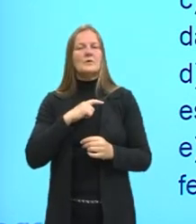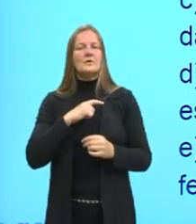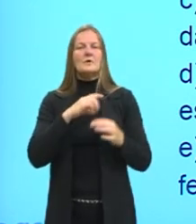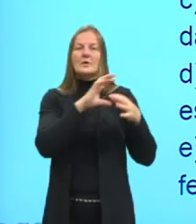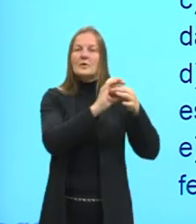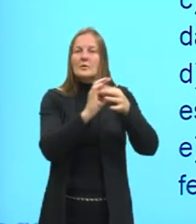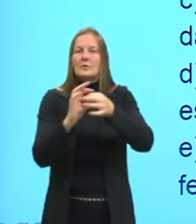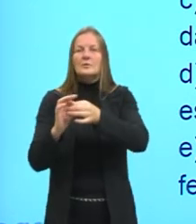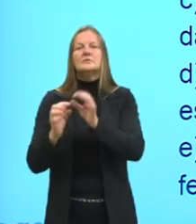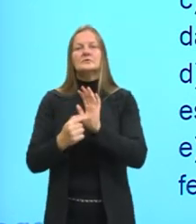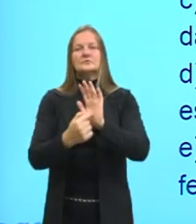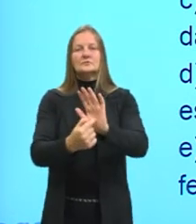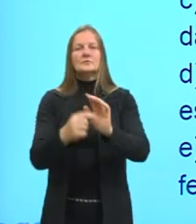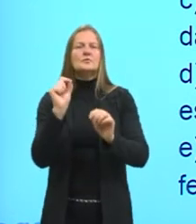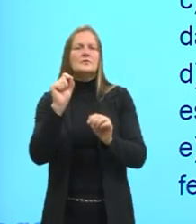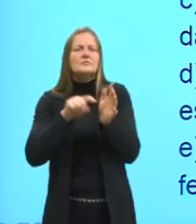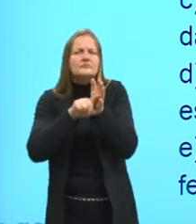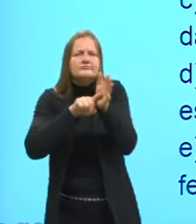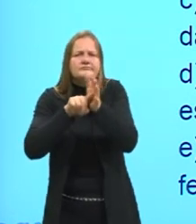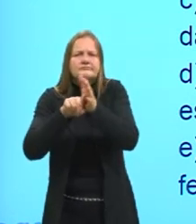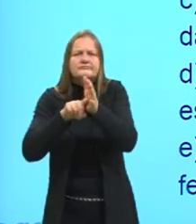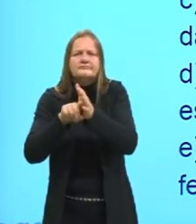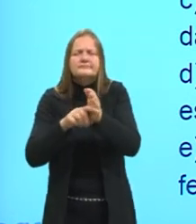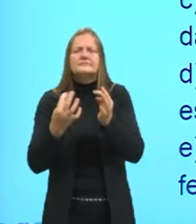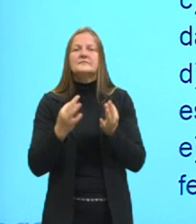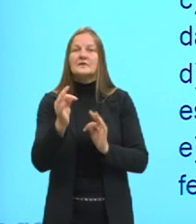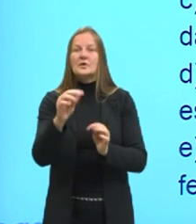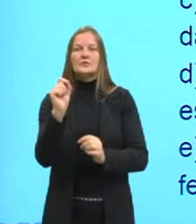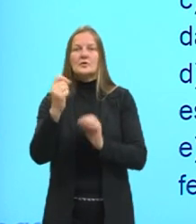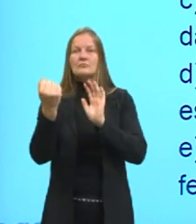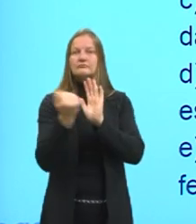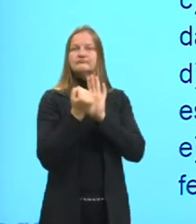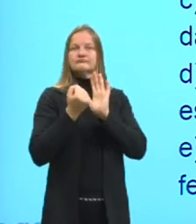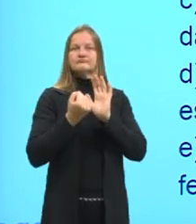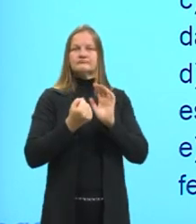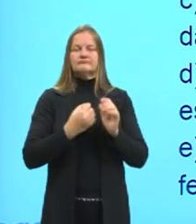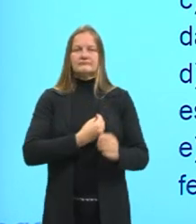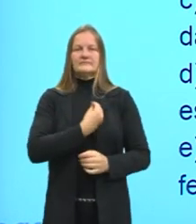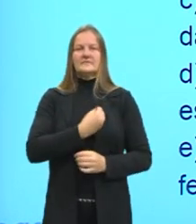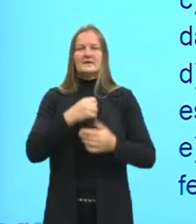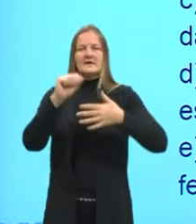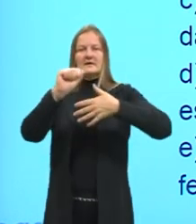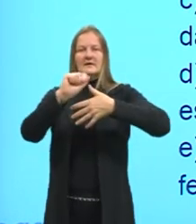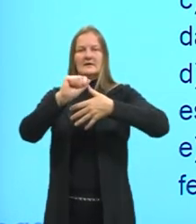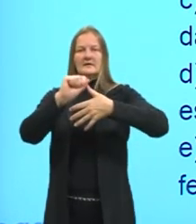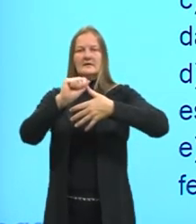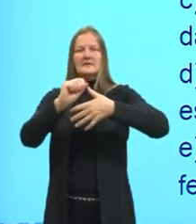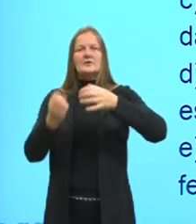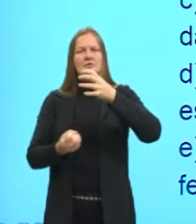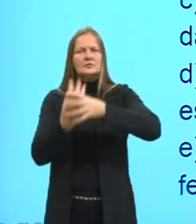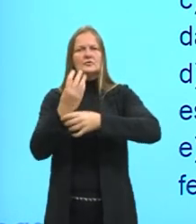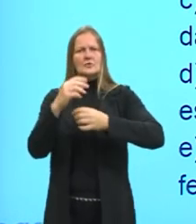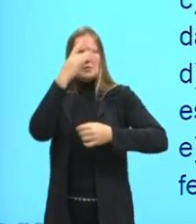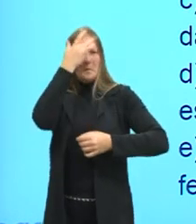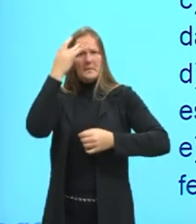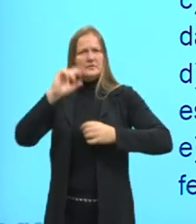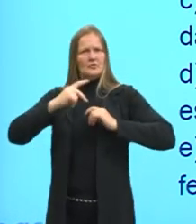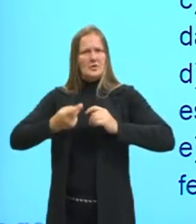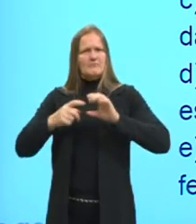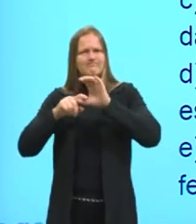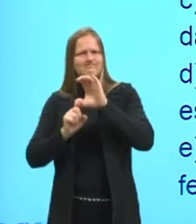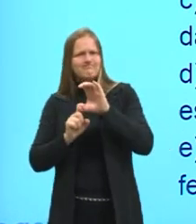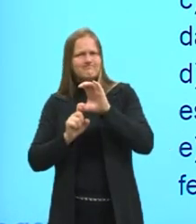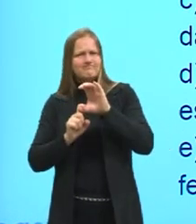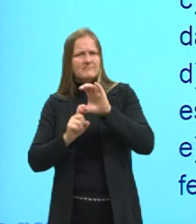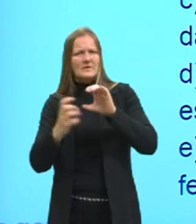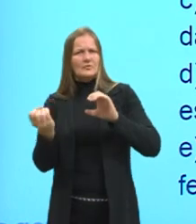apresentado, verifica-se que o impacto tecnológico pode ocasionar letra A, o surgimento de um homem independente de